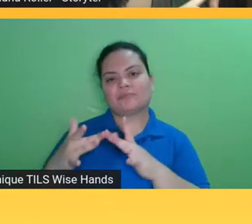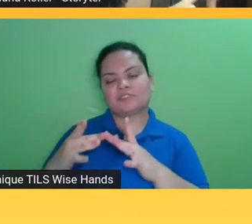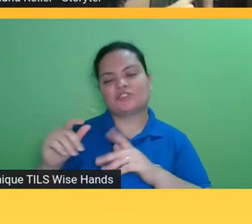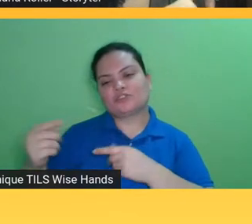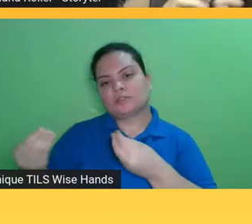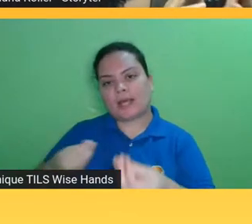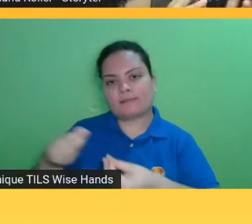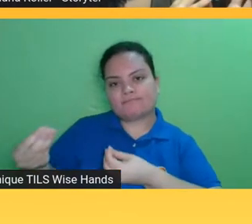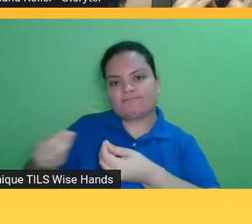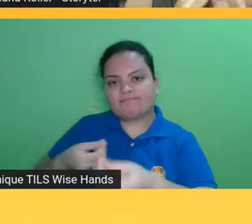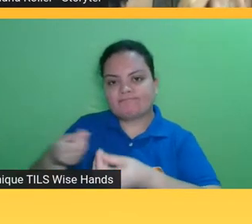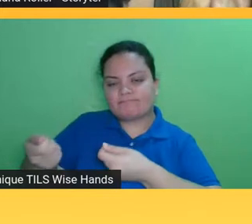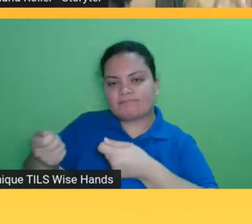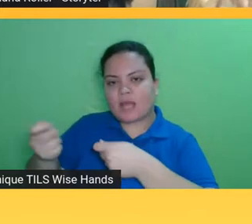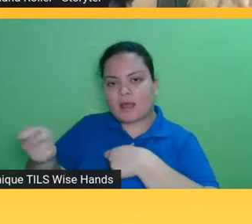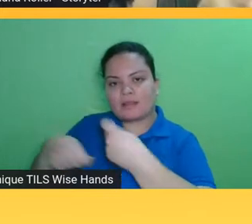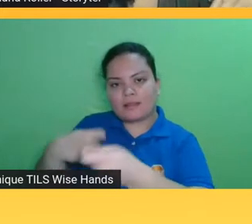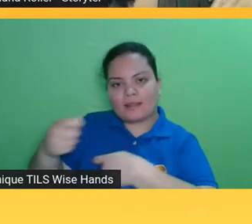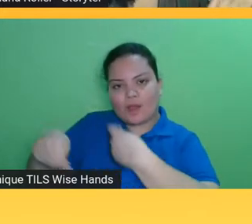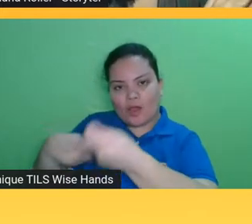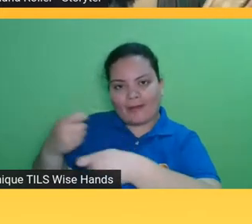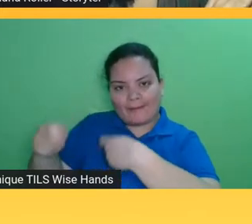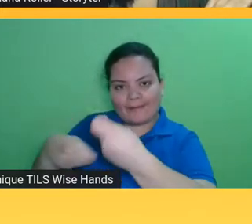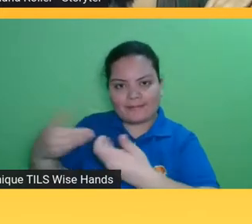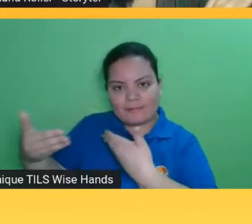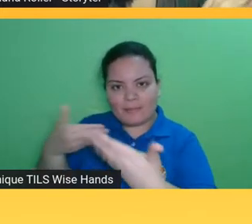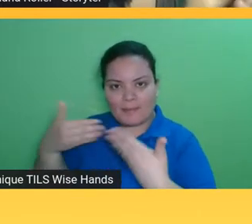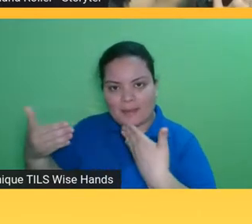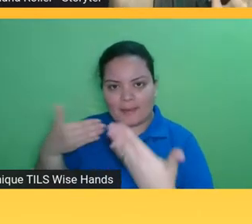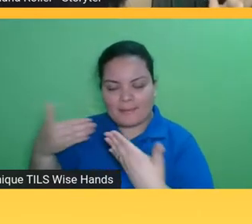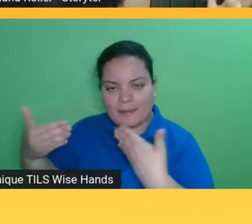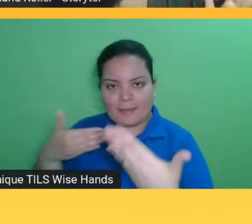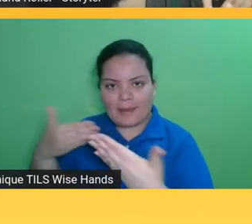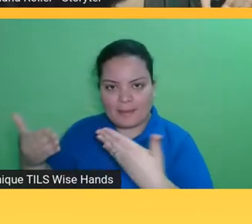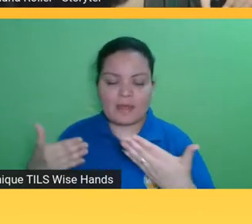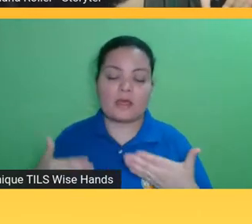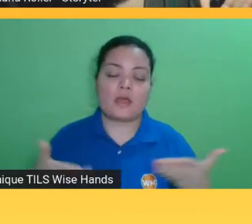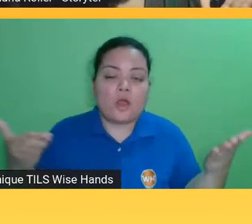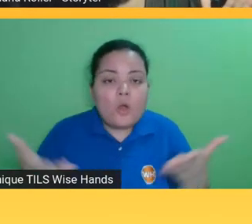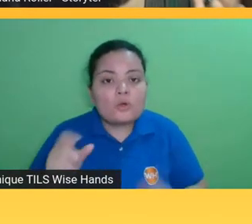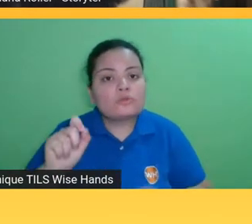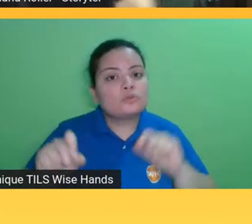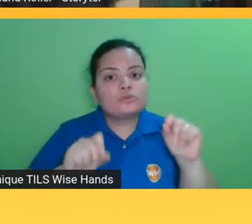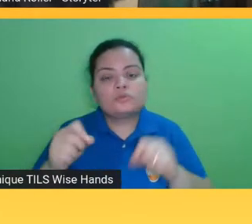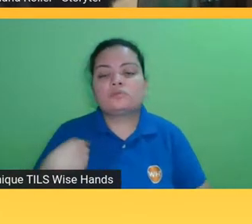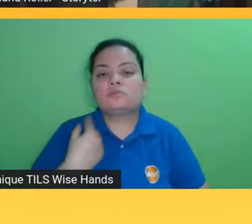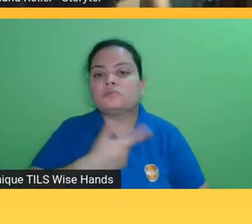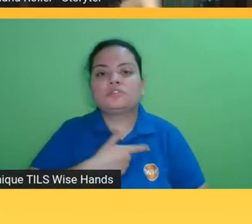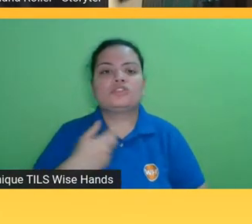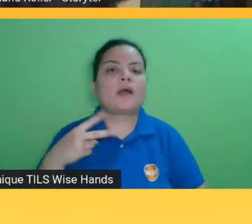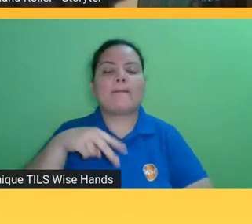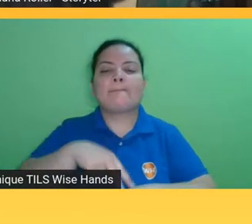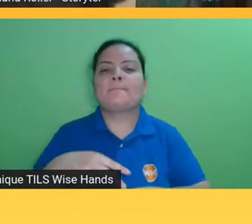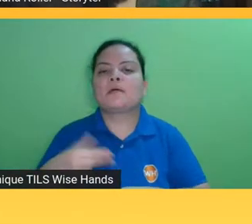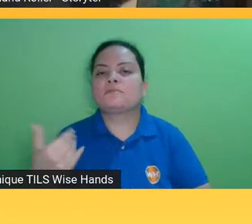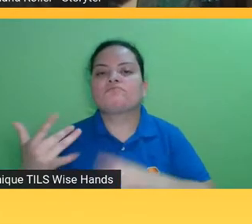fazendo a gente começou fazendo o processo de entrar em contato com as livrarias e negociar licença para áudio e agora a gente está fazendo o contrário a